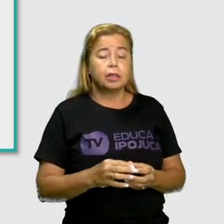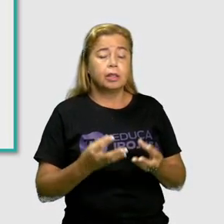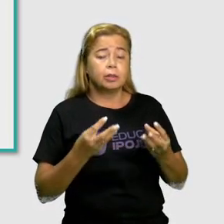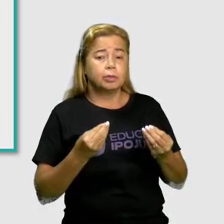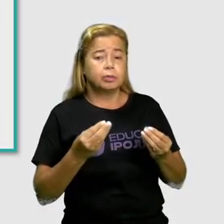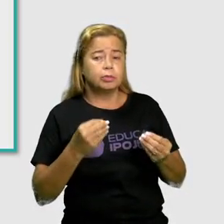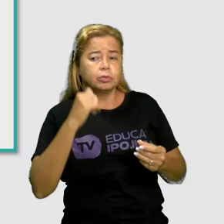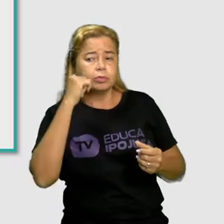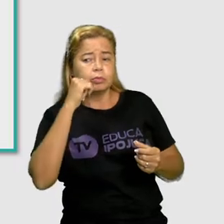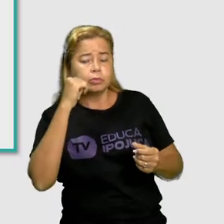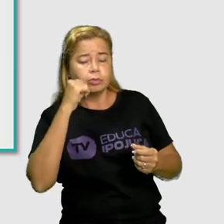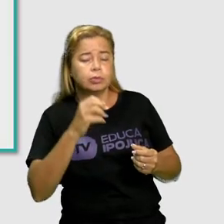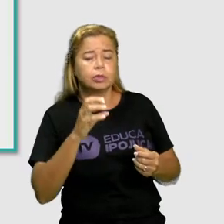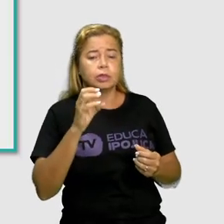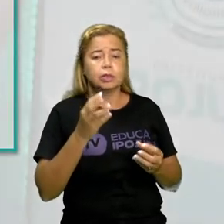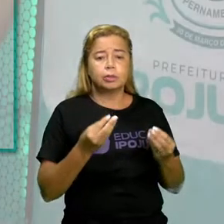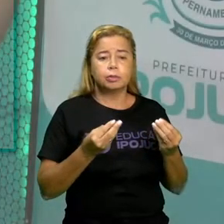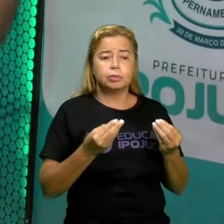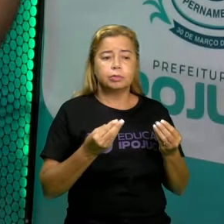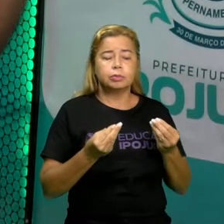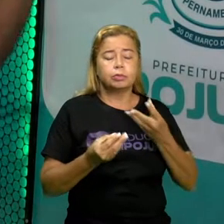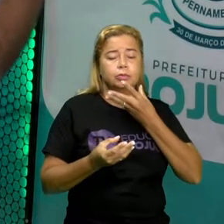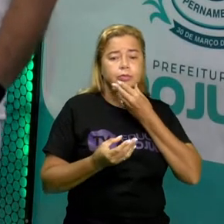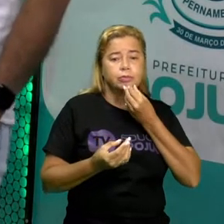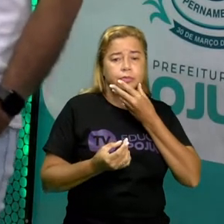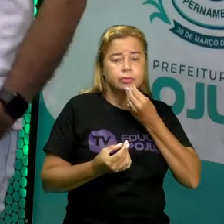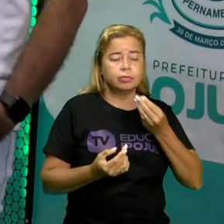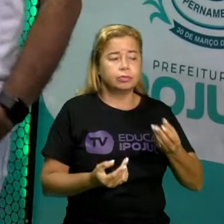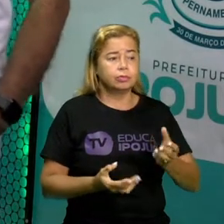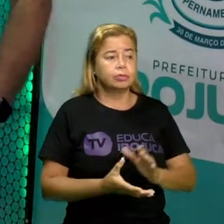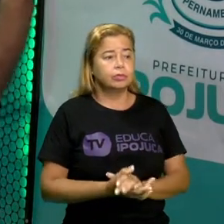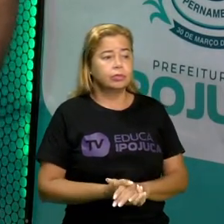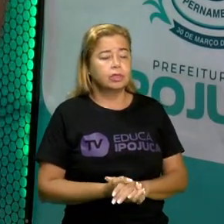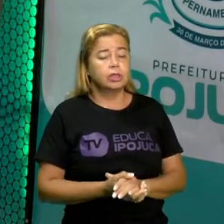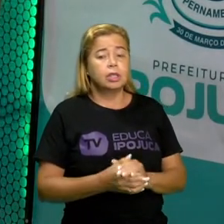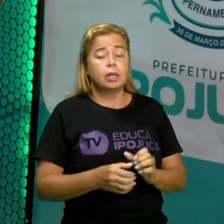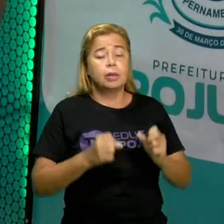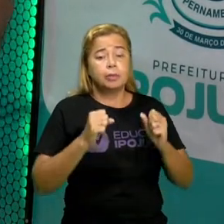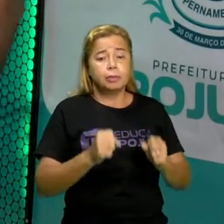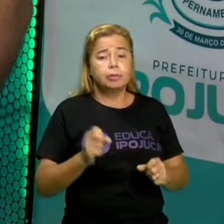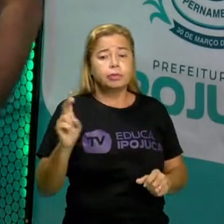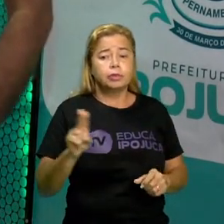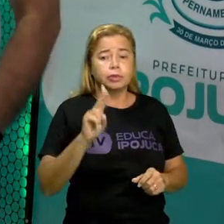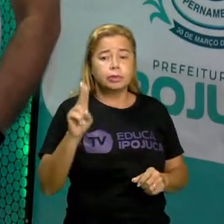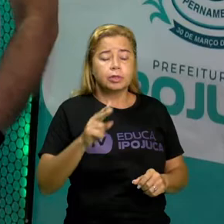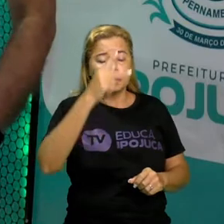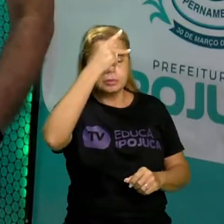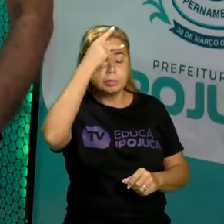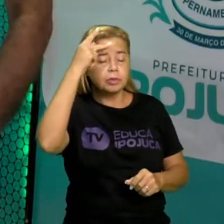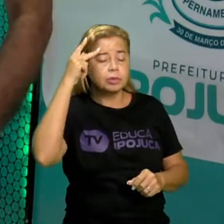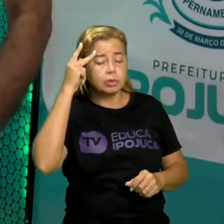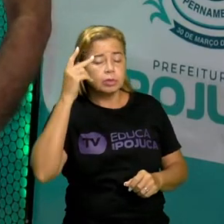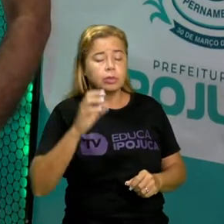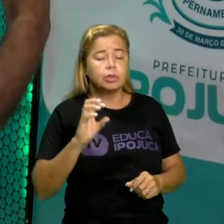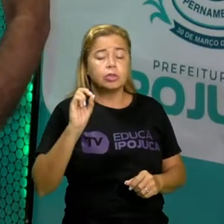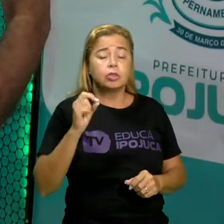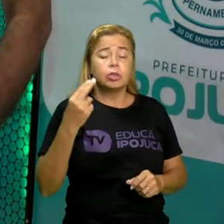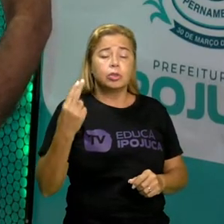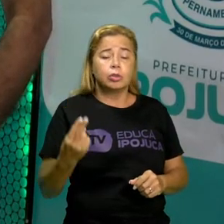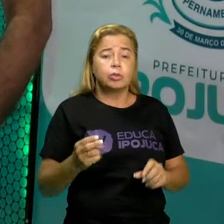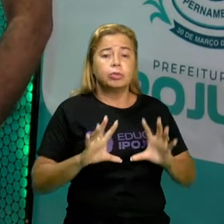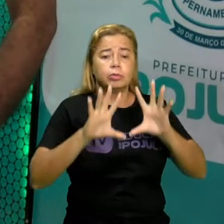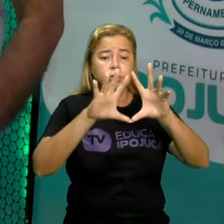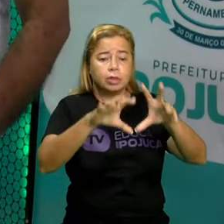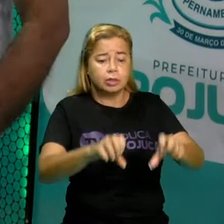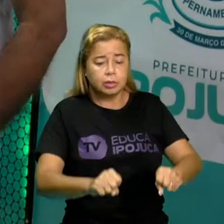elas. E esse they aqui eu posso utilizar tanto com pessoas, como para animais, objetos e